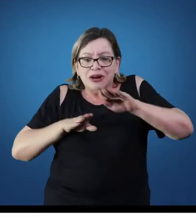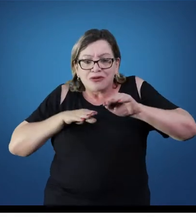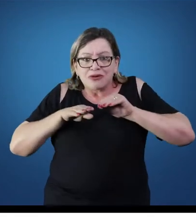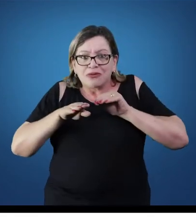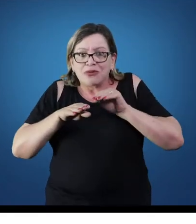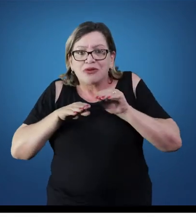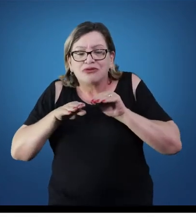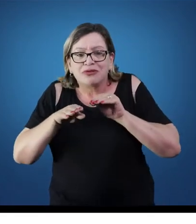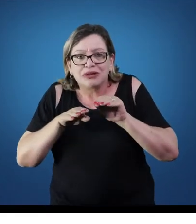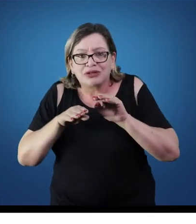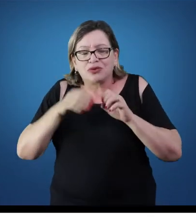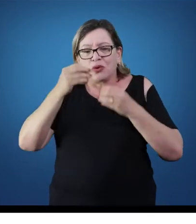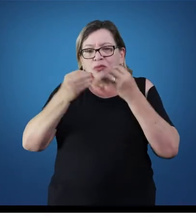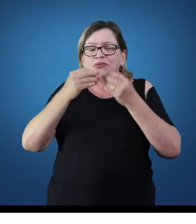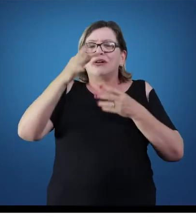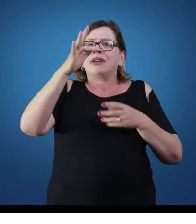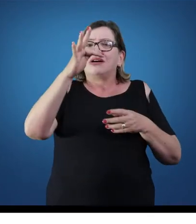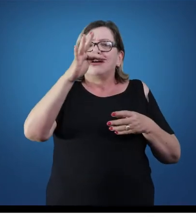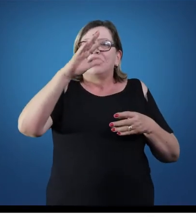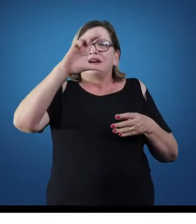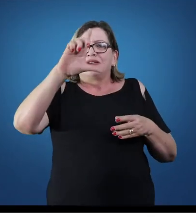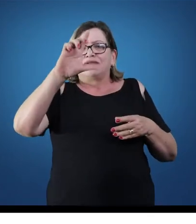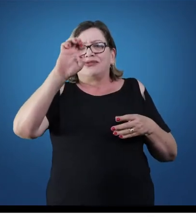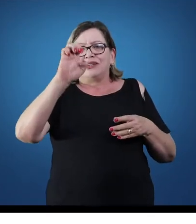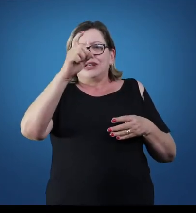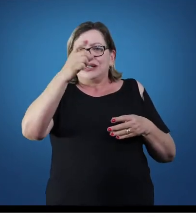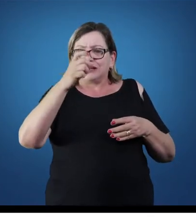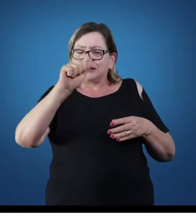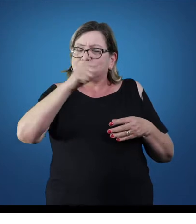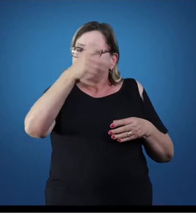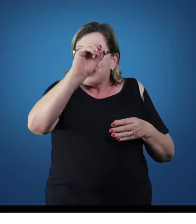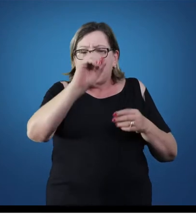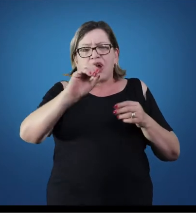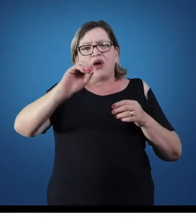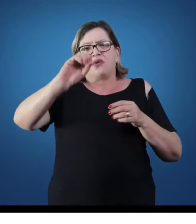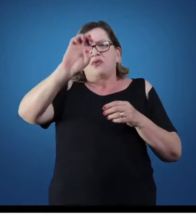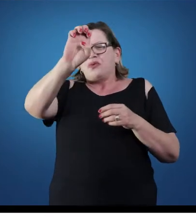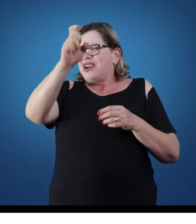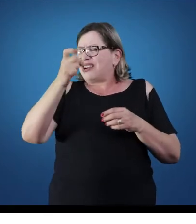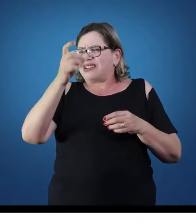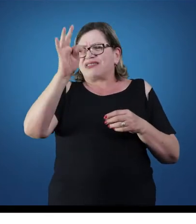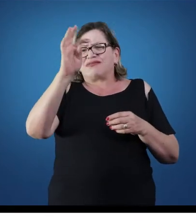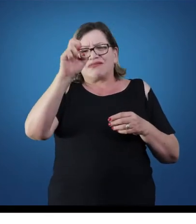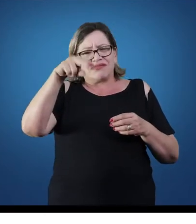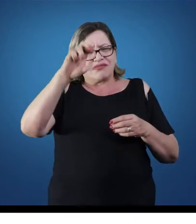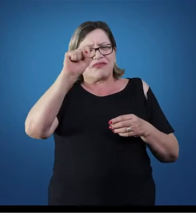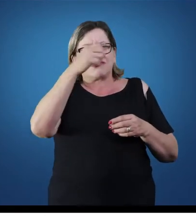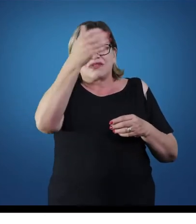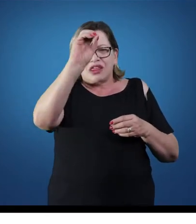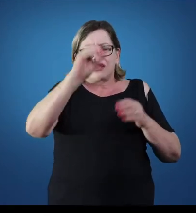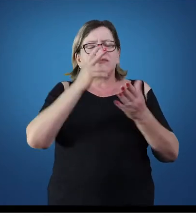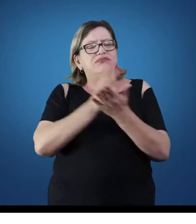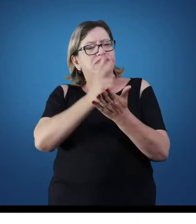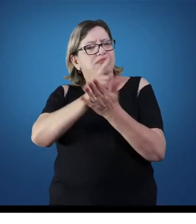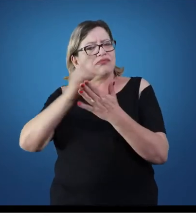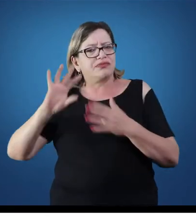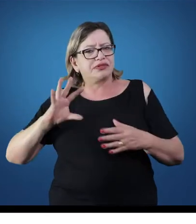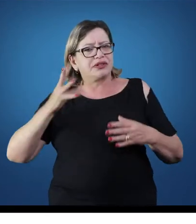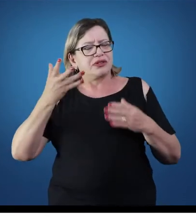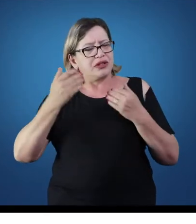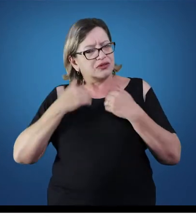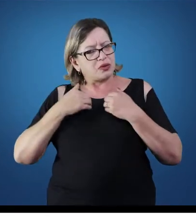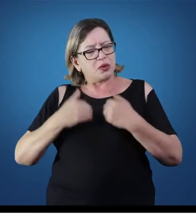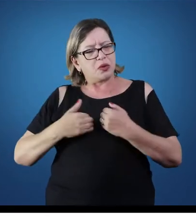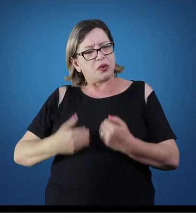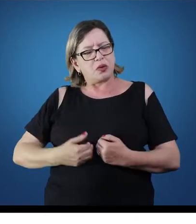conhecer, como flexão, extensão, abdução, adução, que são graus articulares que vão estar colocados aí no corpo